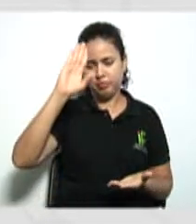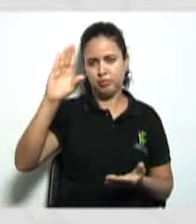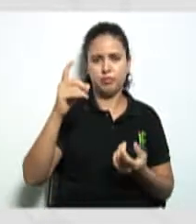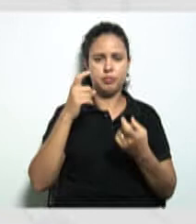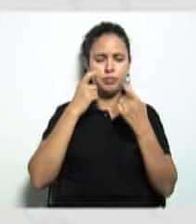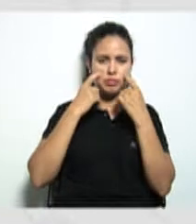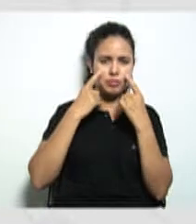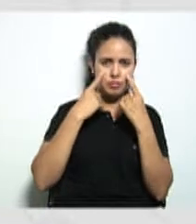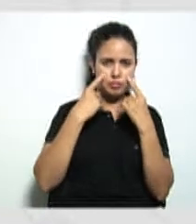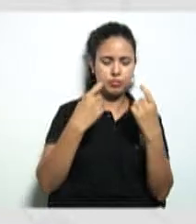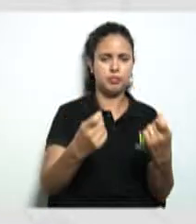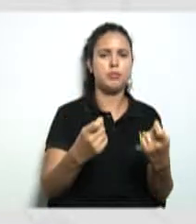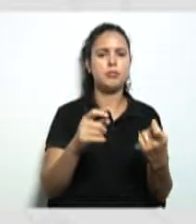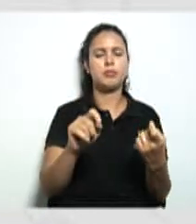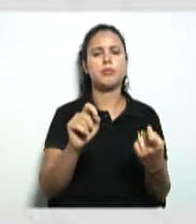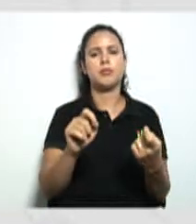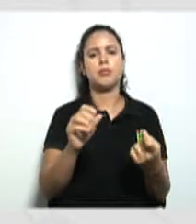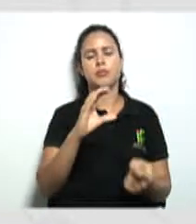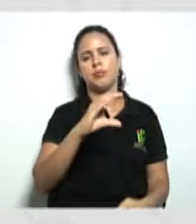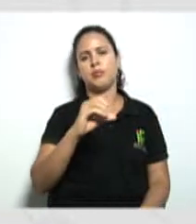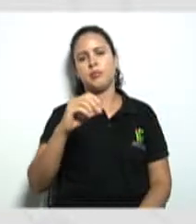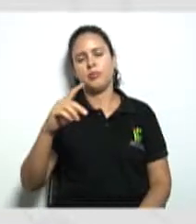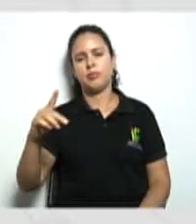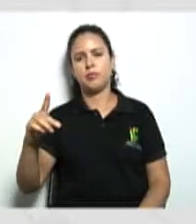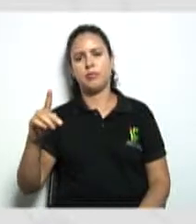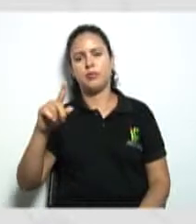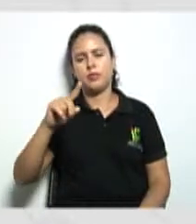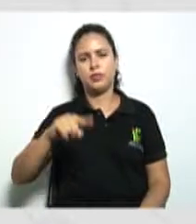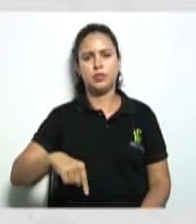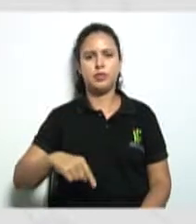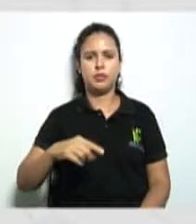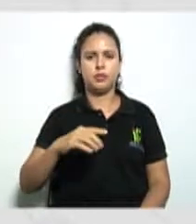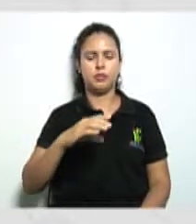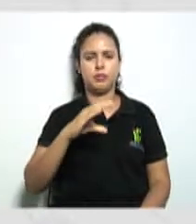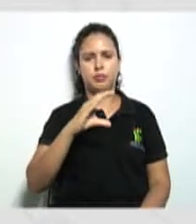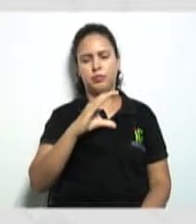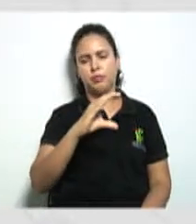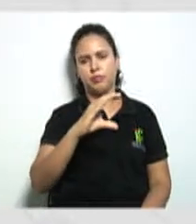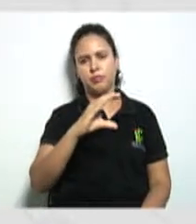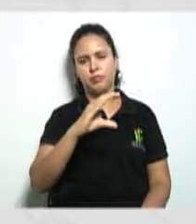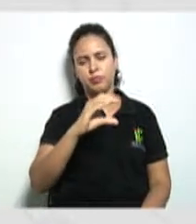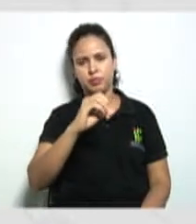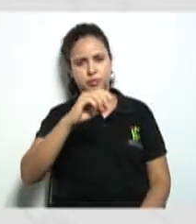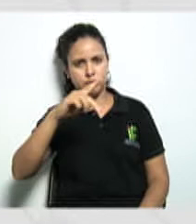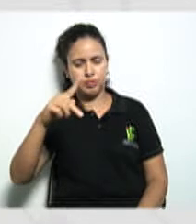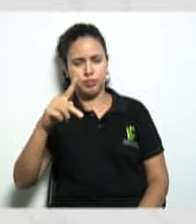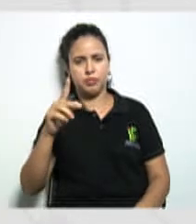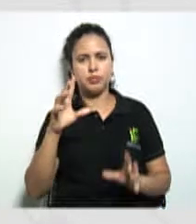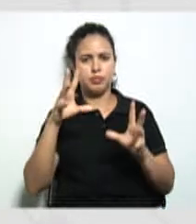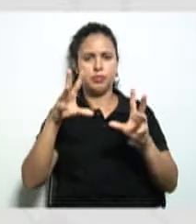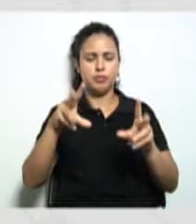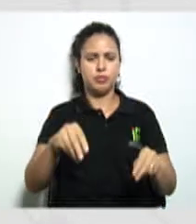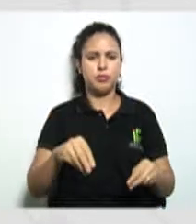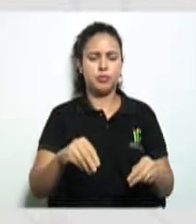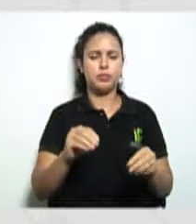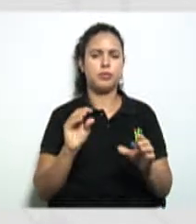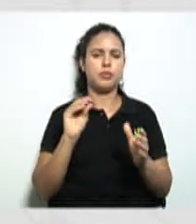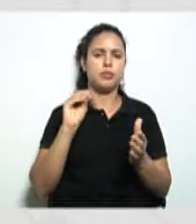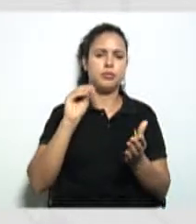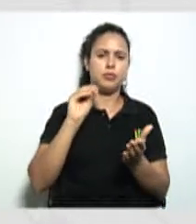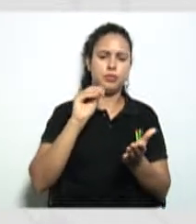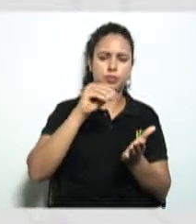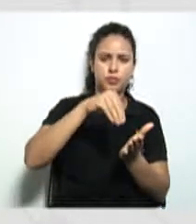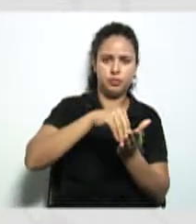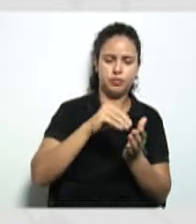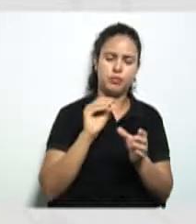interessados aqui nessa cooperativa são os cooperados então por isso tudo que estiver previsto dentro do estatuto